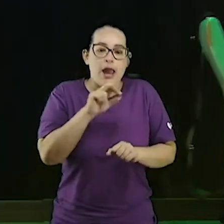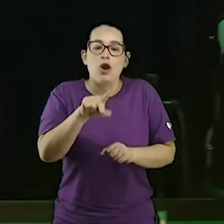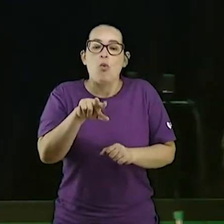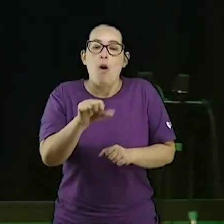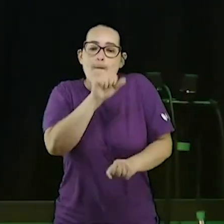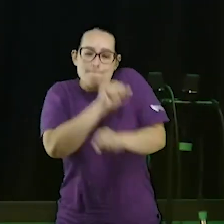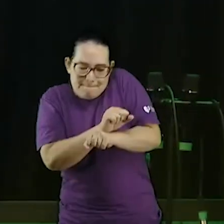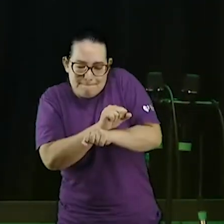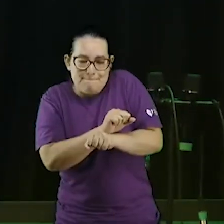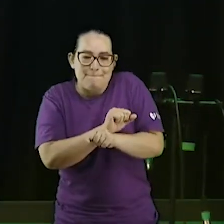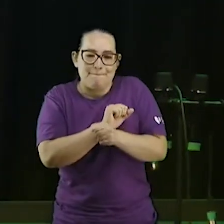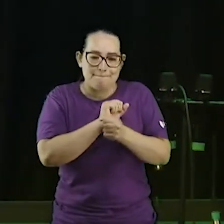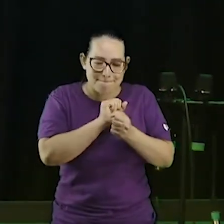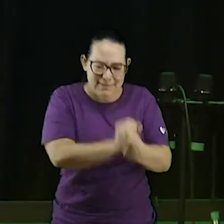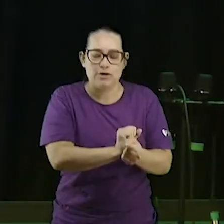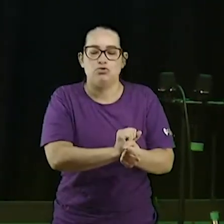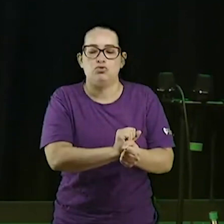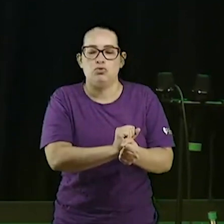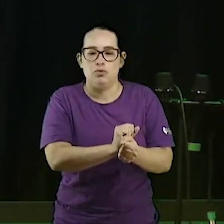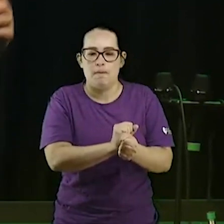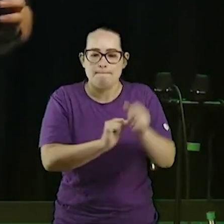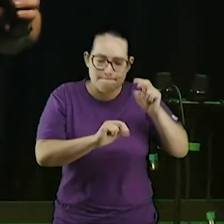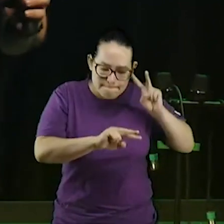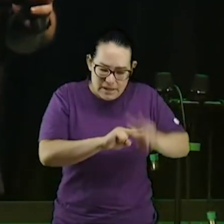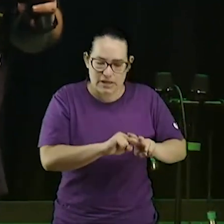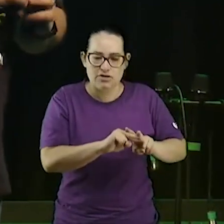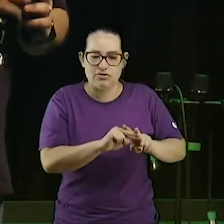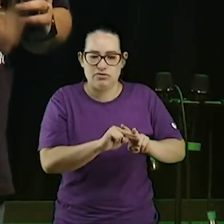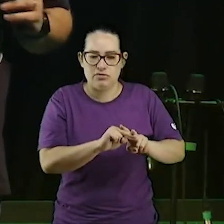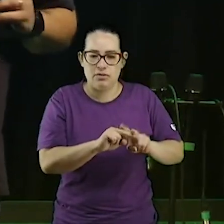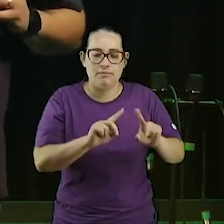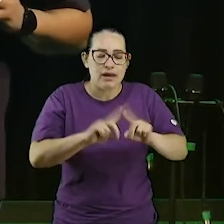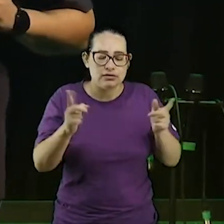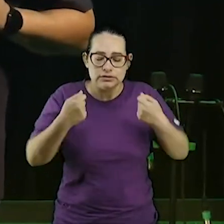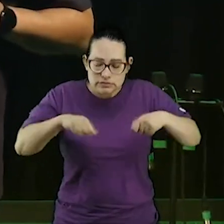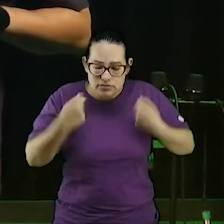vida livre, e celebrar uma festa da liberdade.